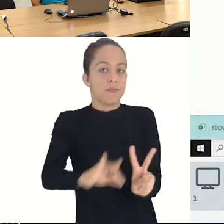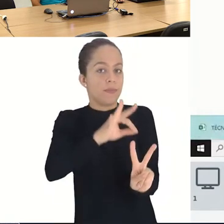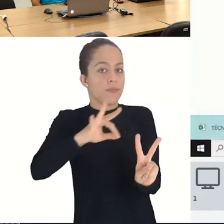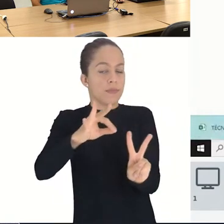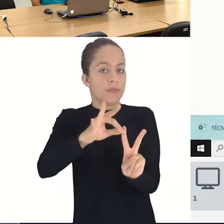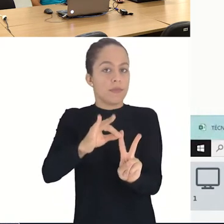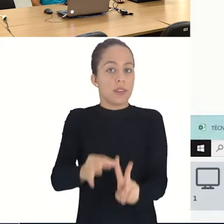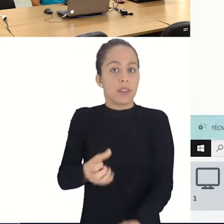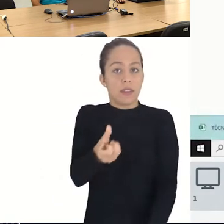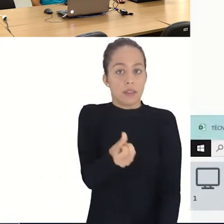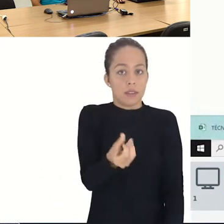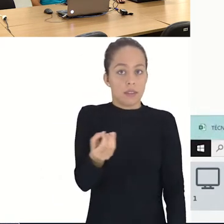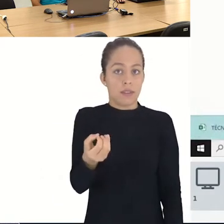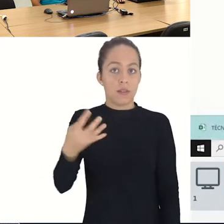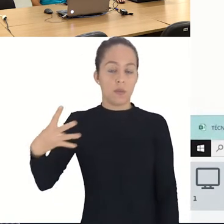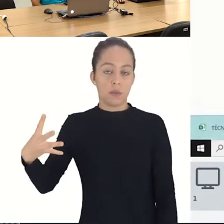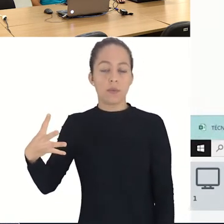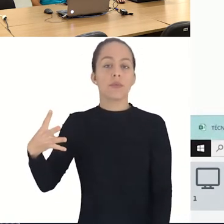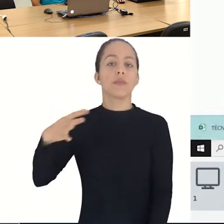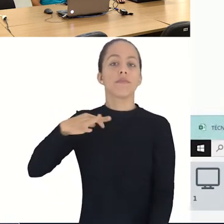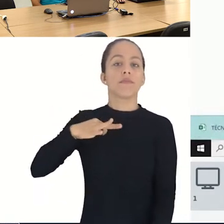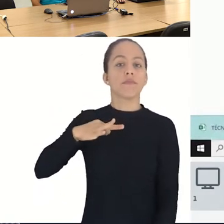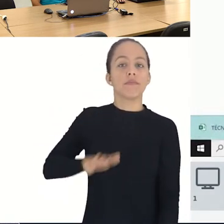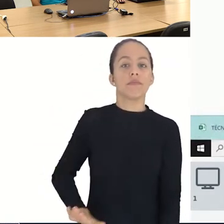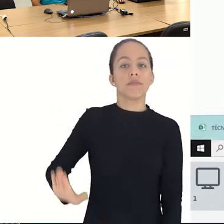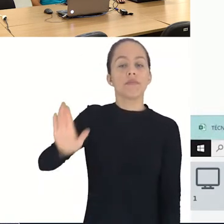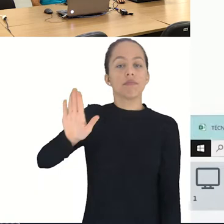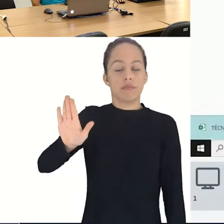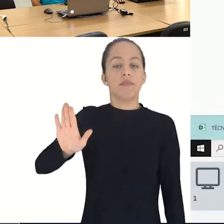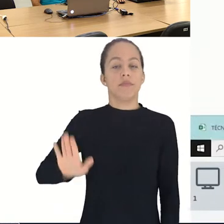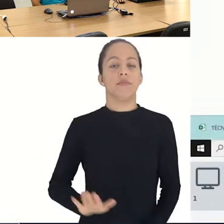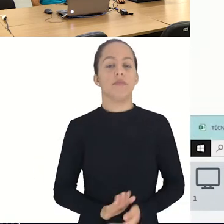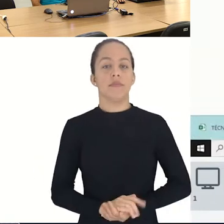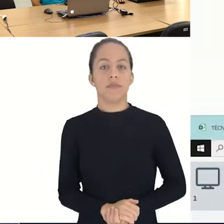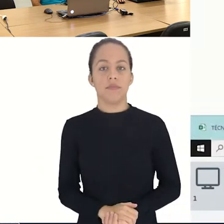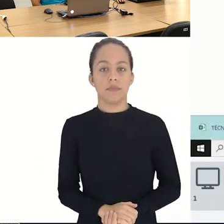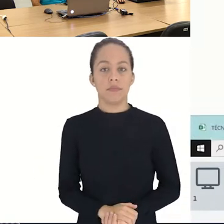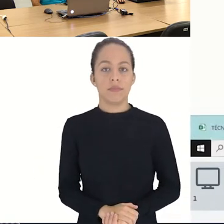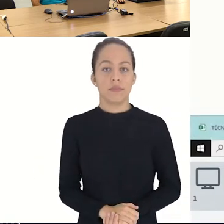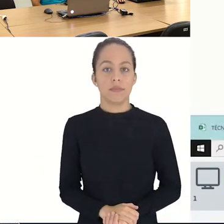Vamos abrir o arquivo. 604 candidatos foram reconhecidos.